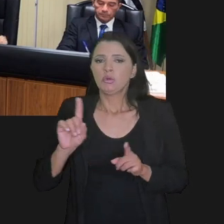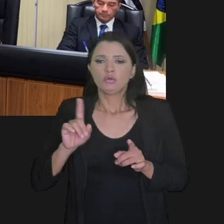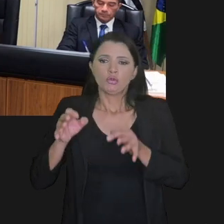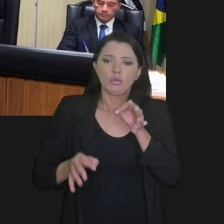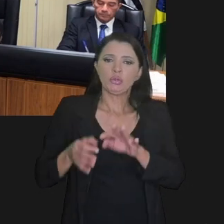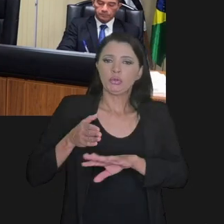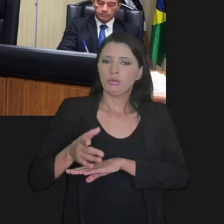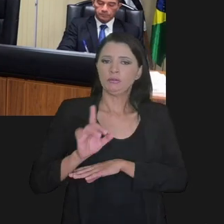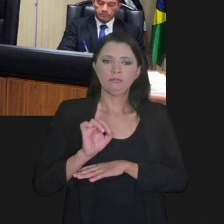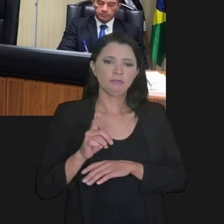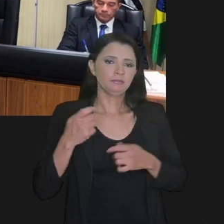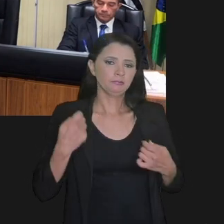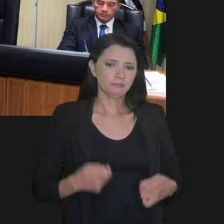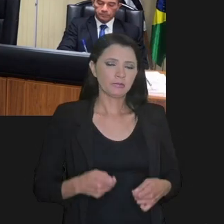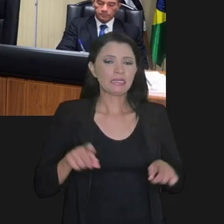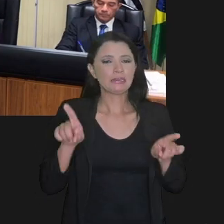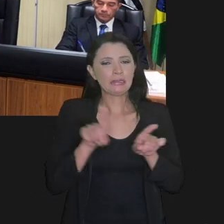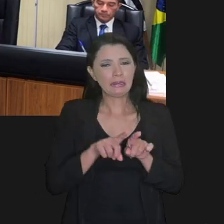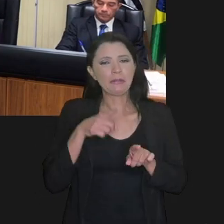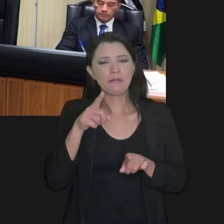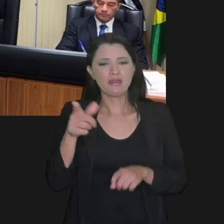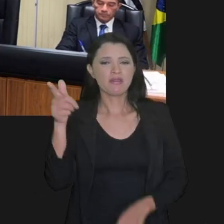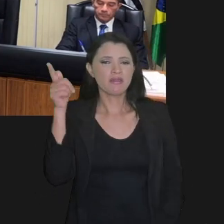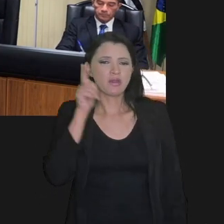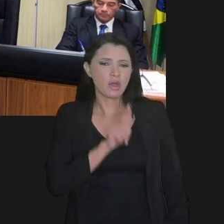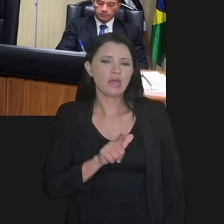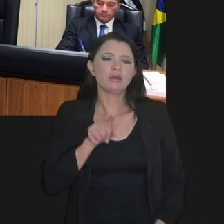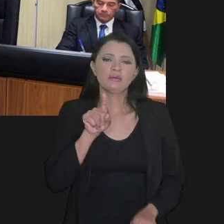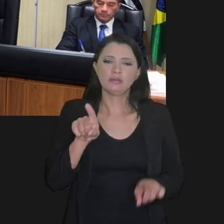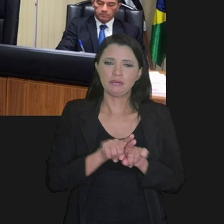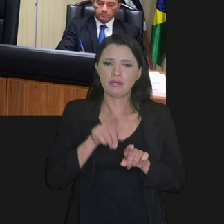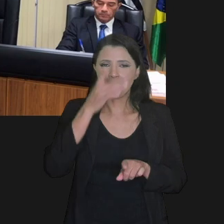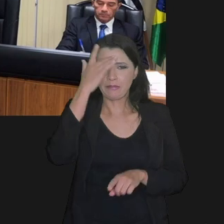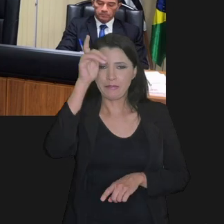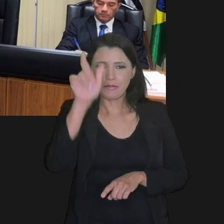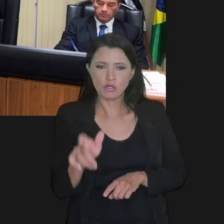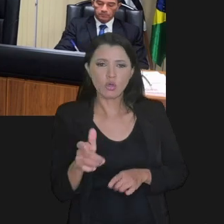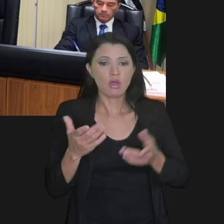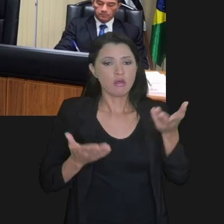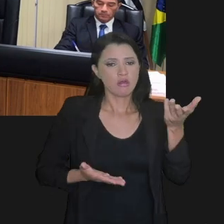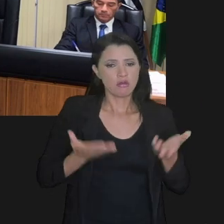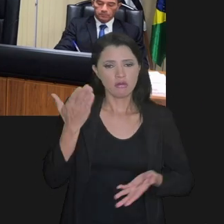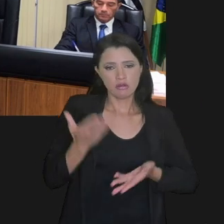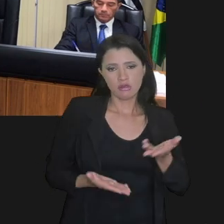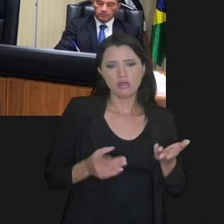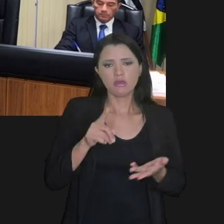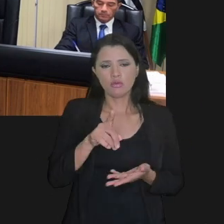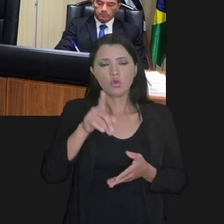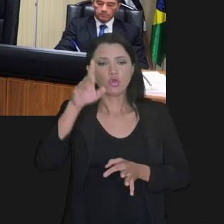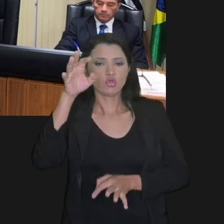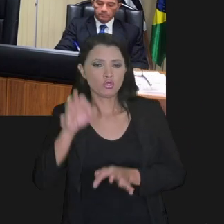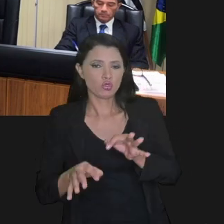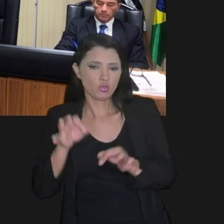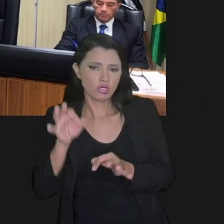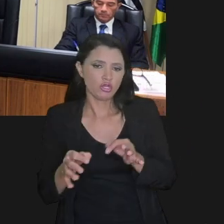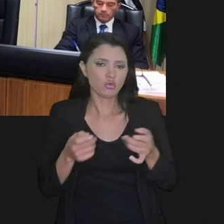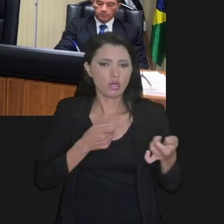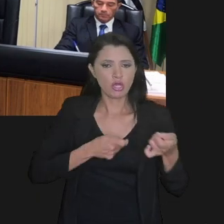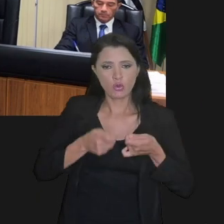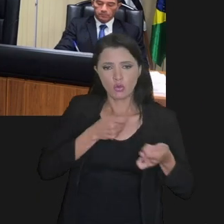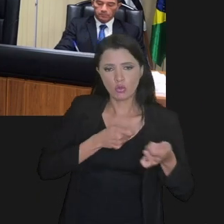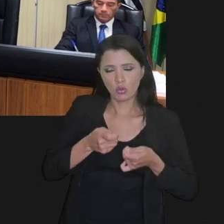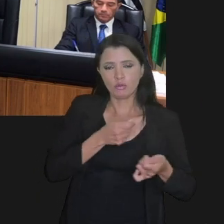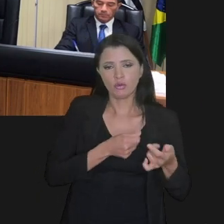Bacinjudes e assim por diante. Também é um ganho grande para o contribuinte o equilíbrio entre o